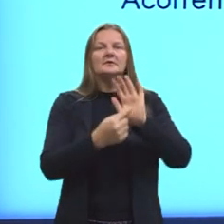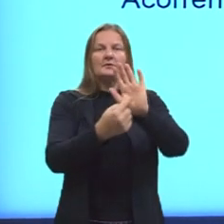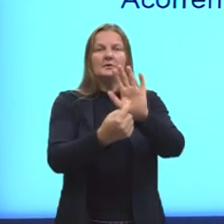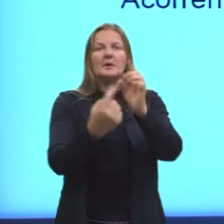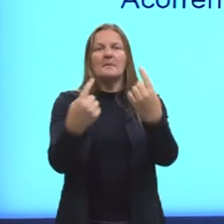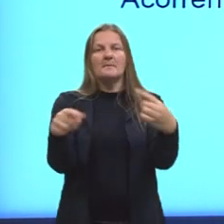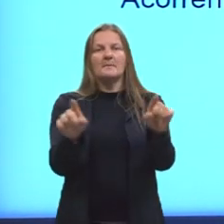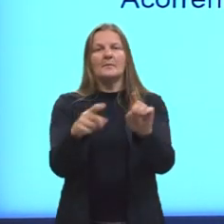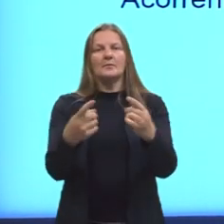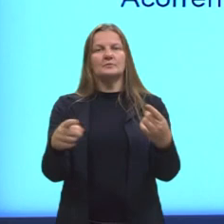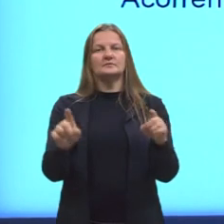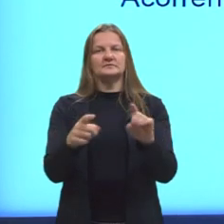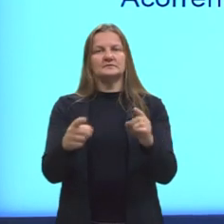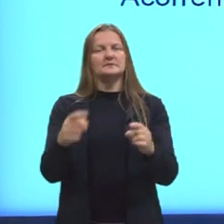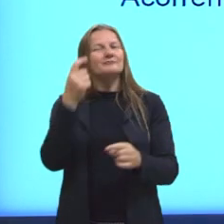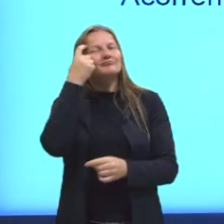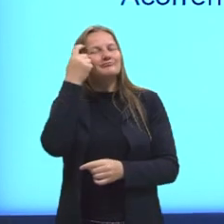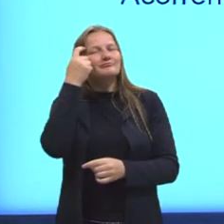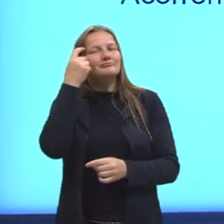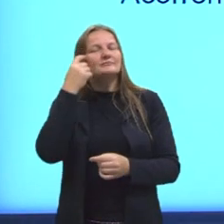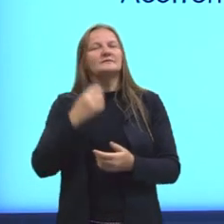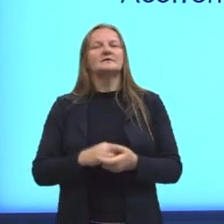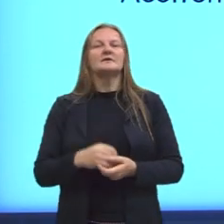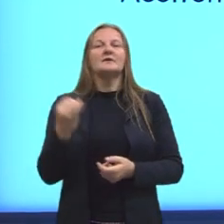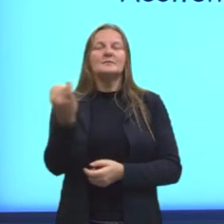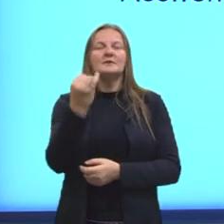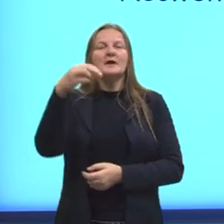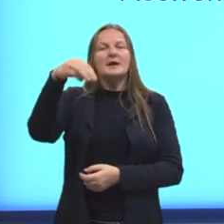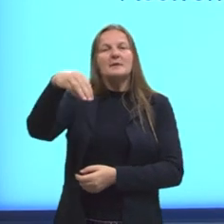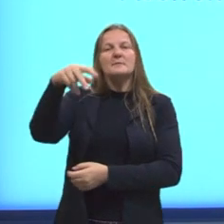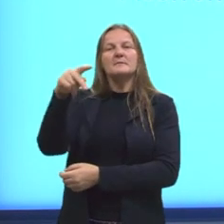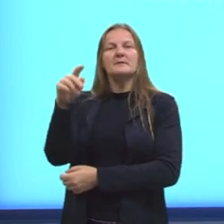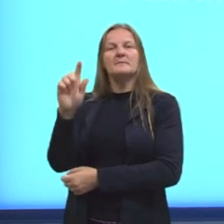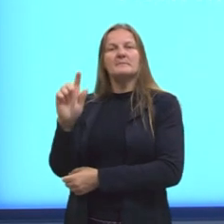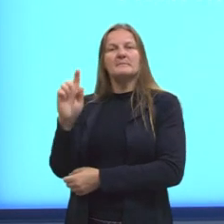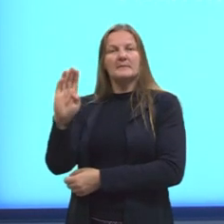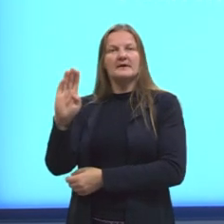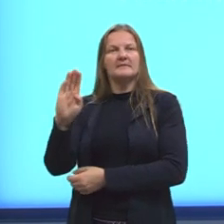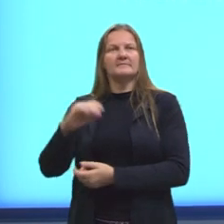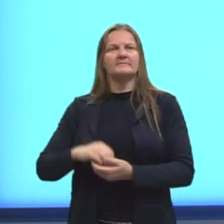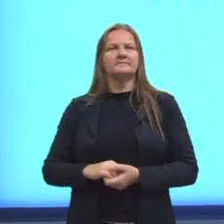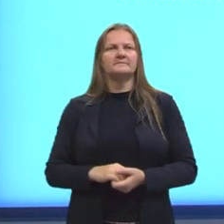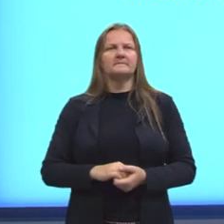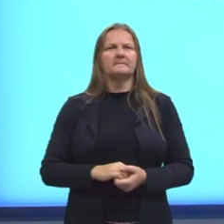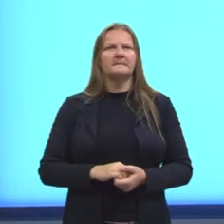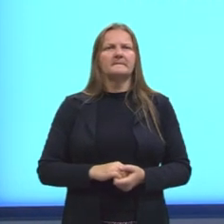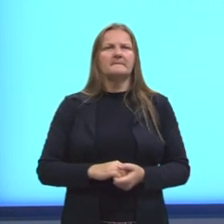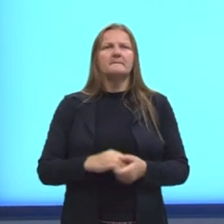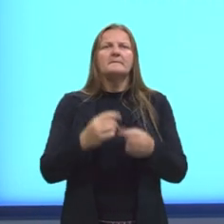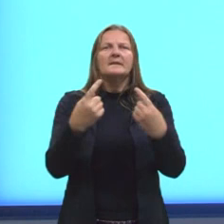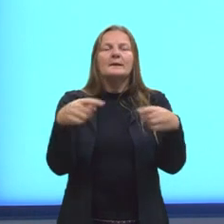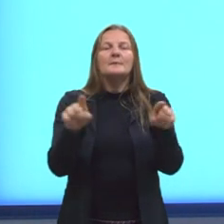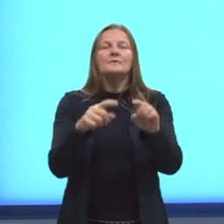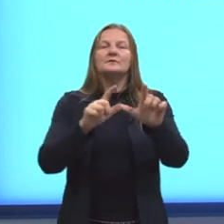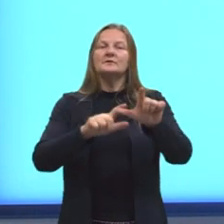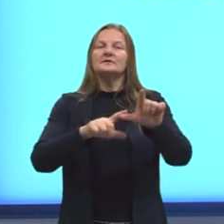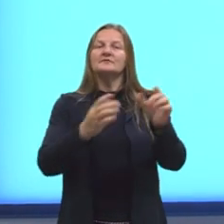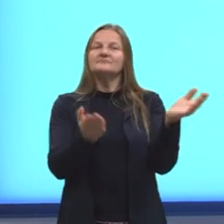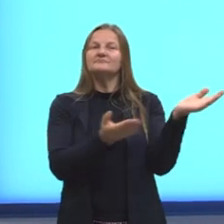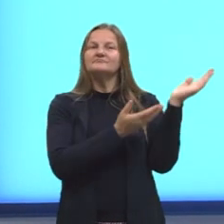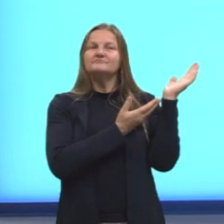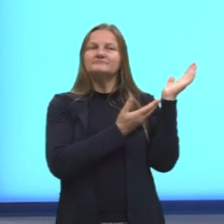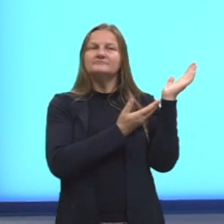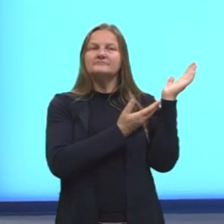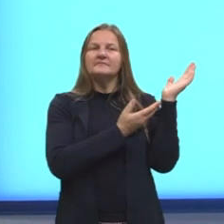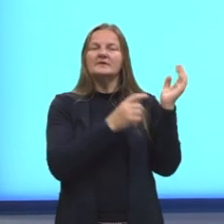música, com um cara importante da nossa MPB, eu trouxe aqui um trechinho da letra da música